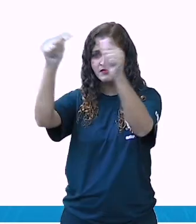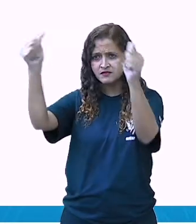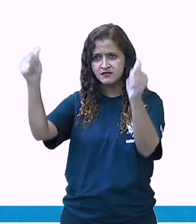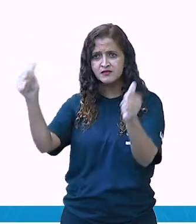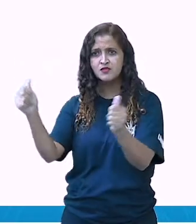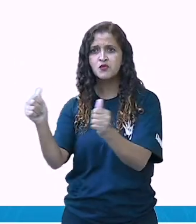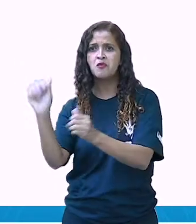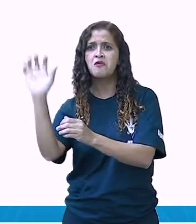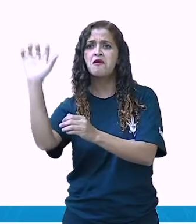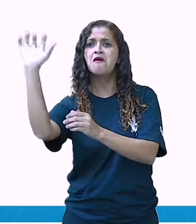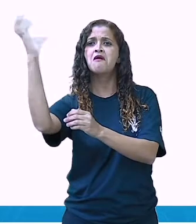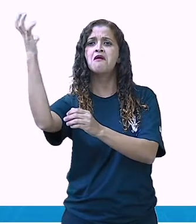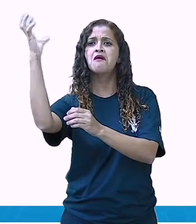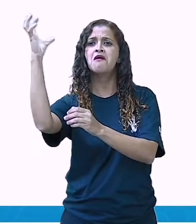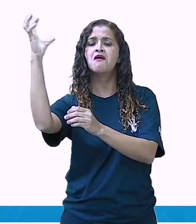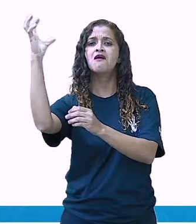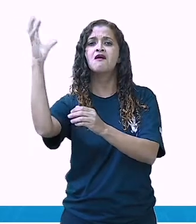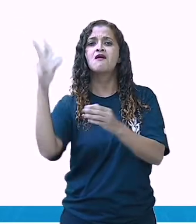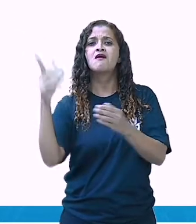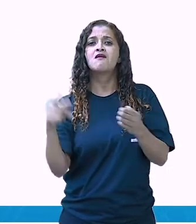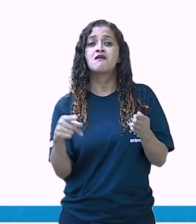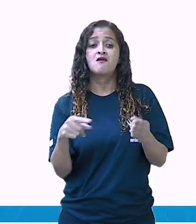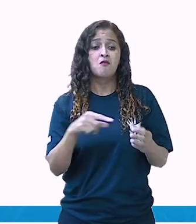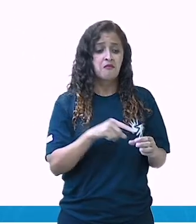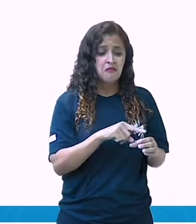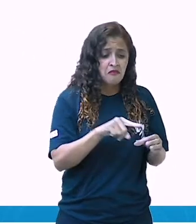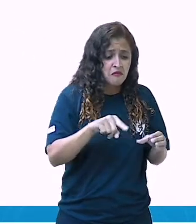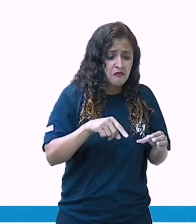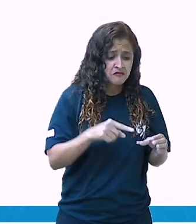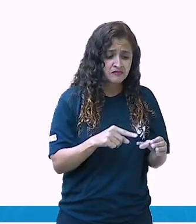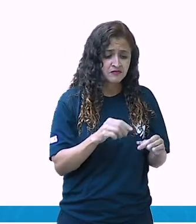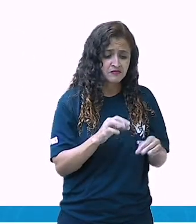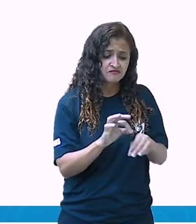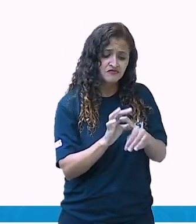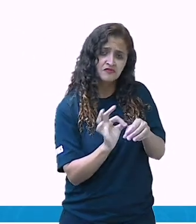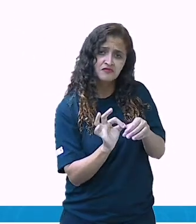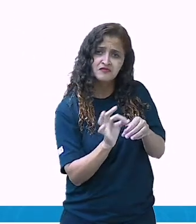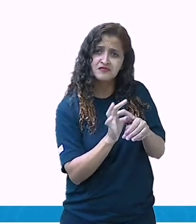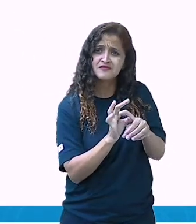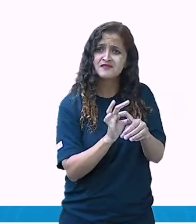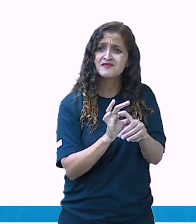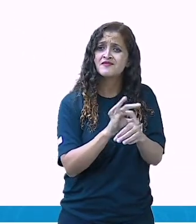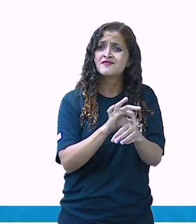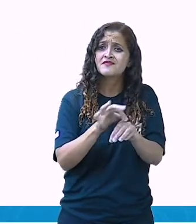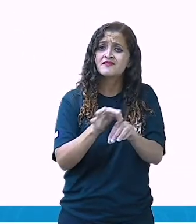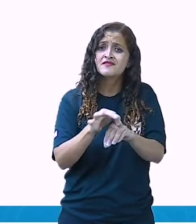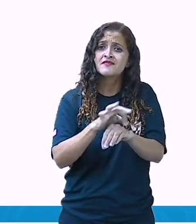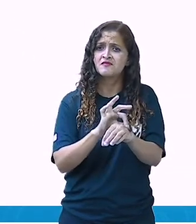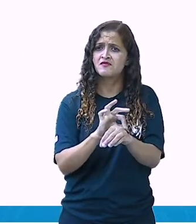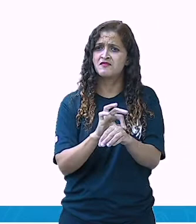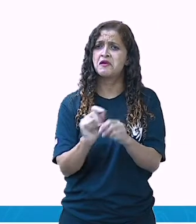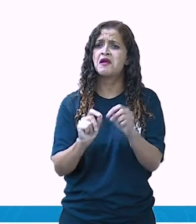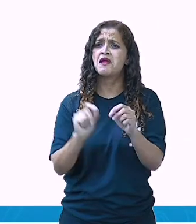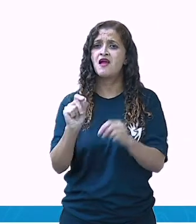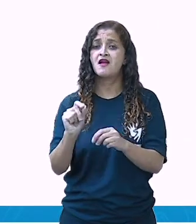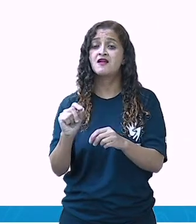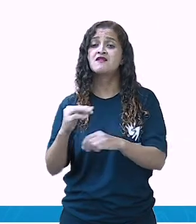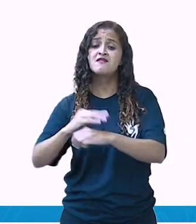Quem me compra este formigueiro? E este sapo, que é jardineiro?